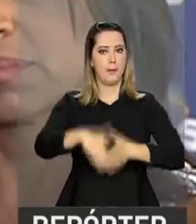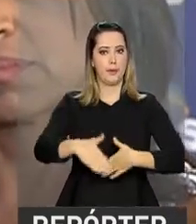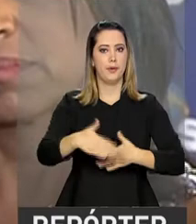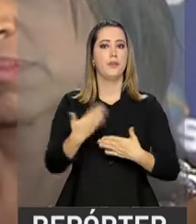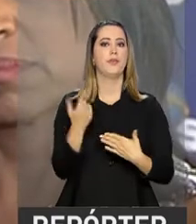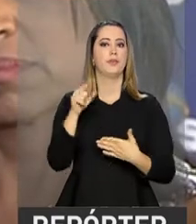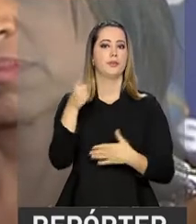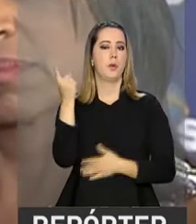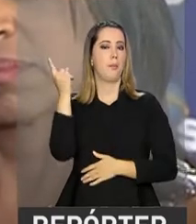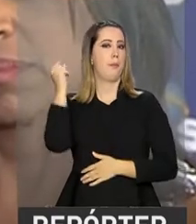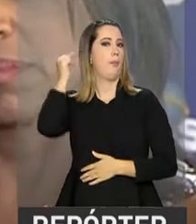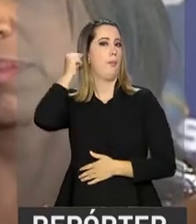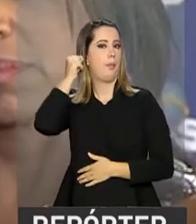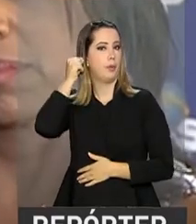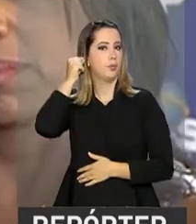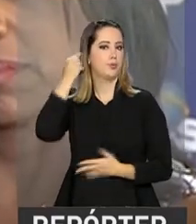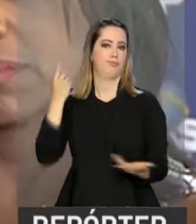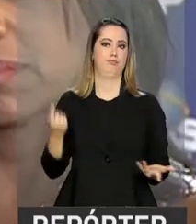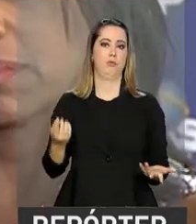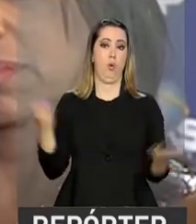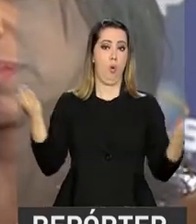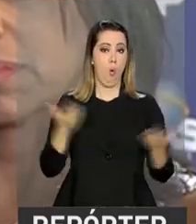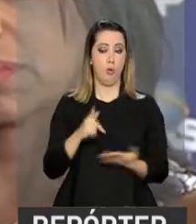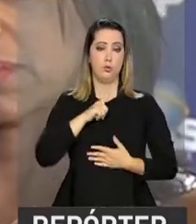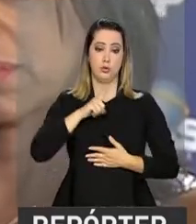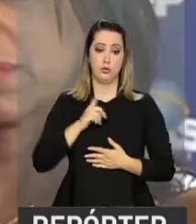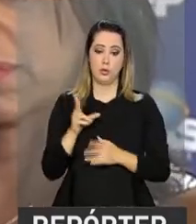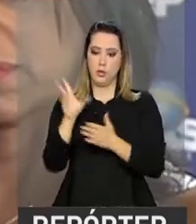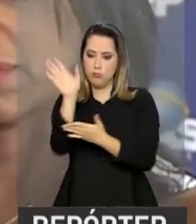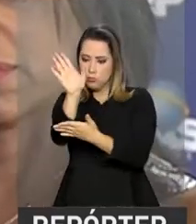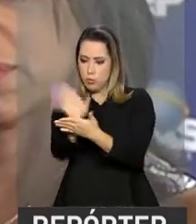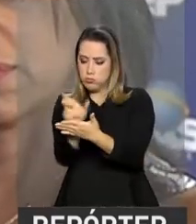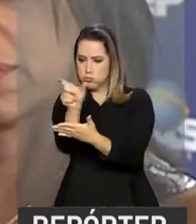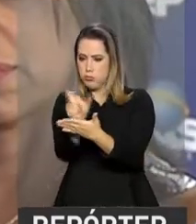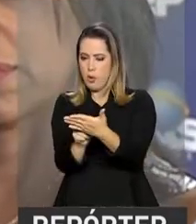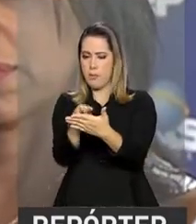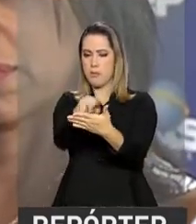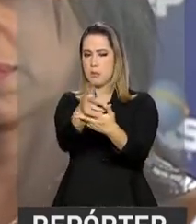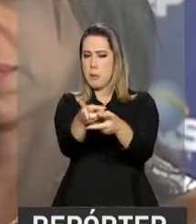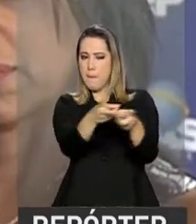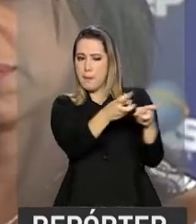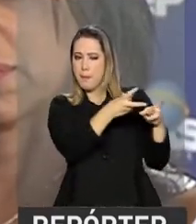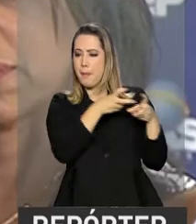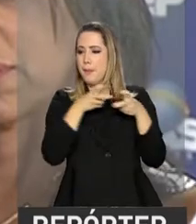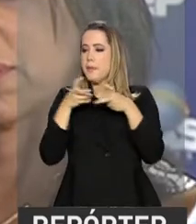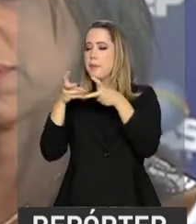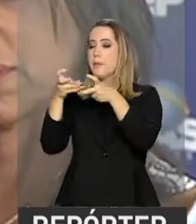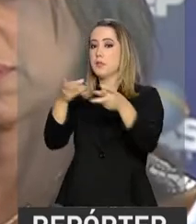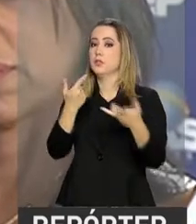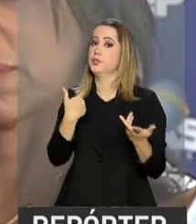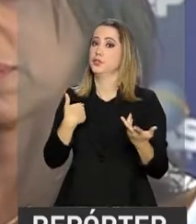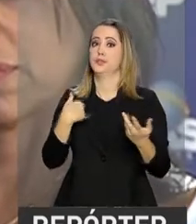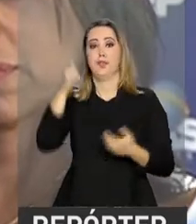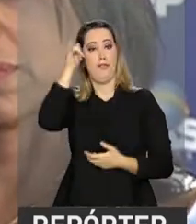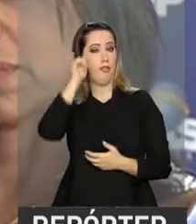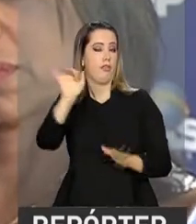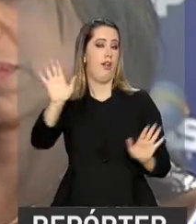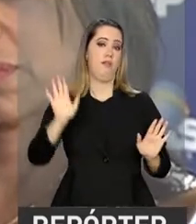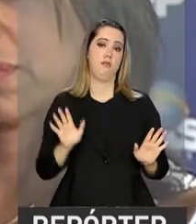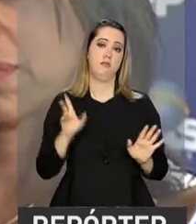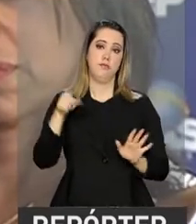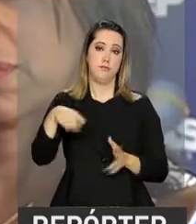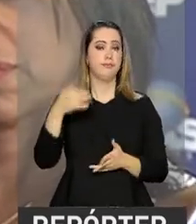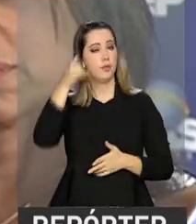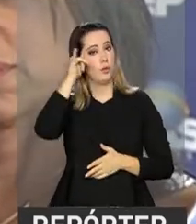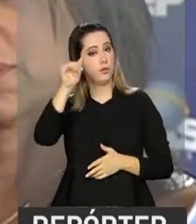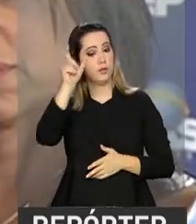eletrônicos. E, evidentemente, se a gente tem hoje um equipamento que pode detectar o uso desse tipo de equipamento, a gente vai inibir e, evidentemente,